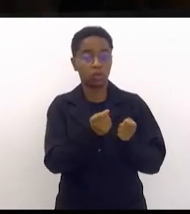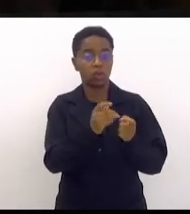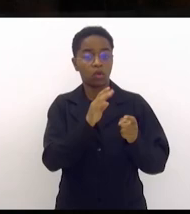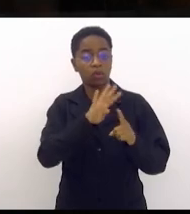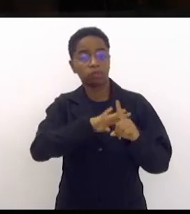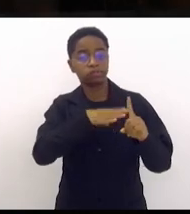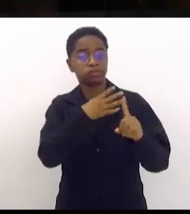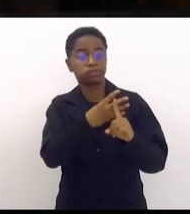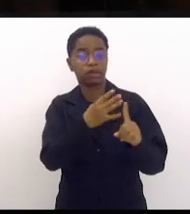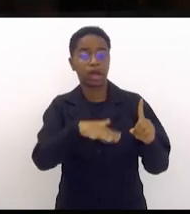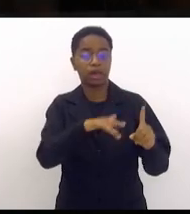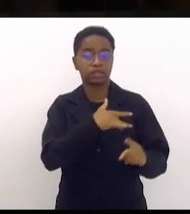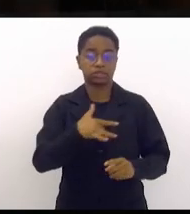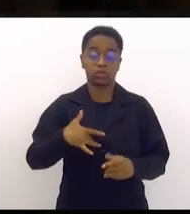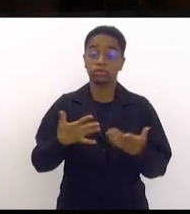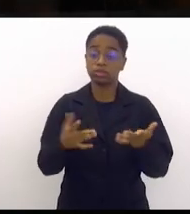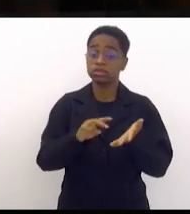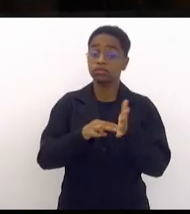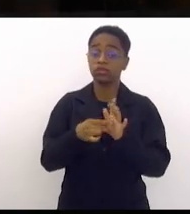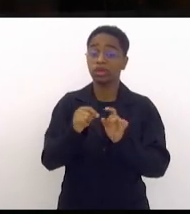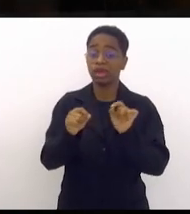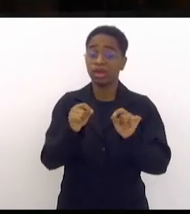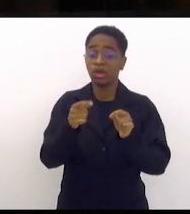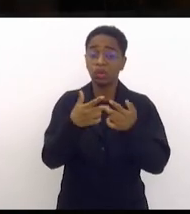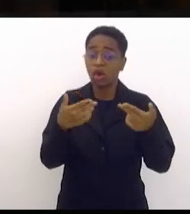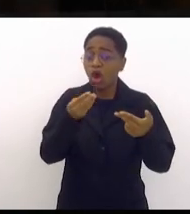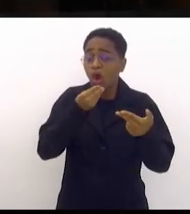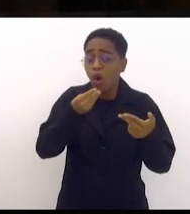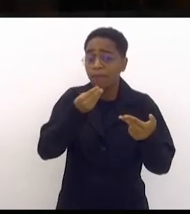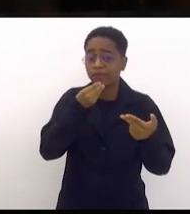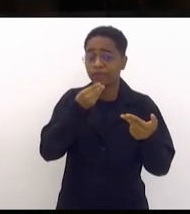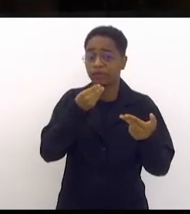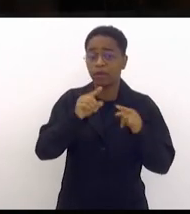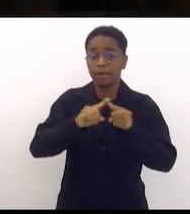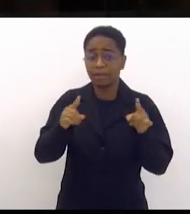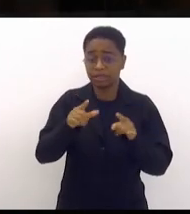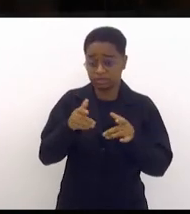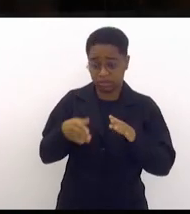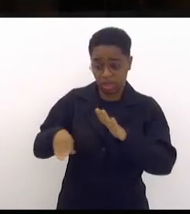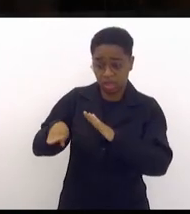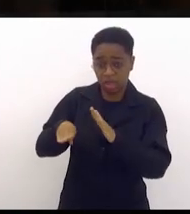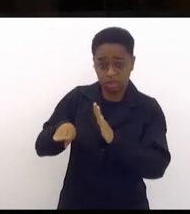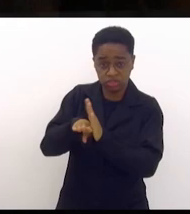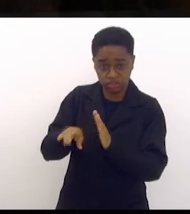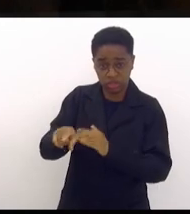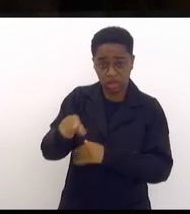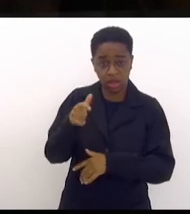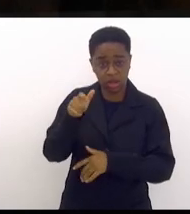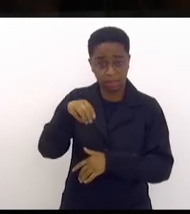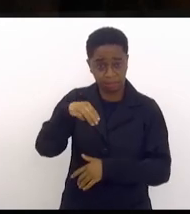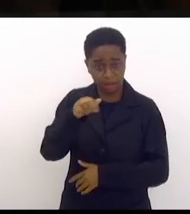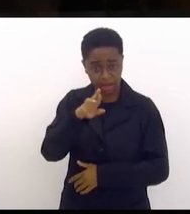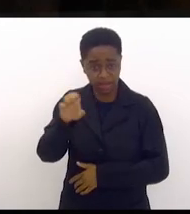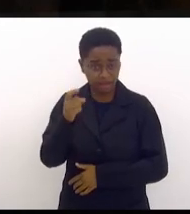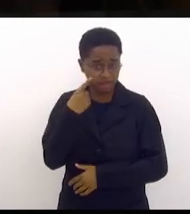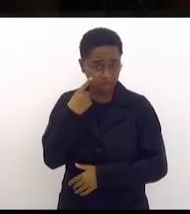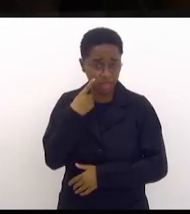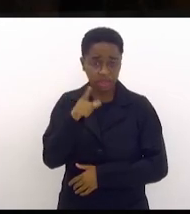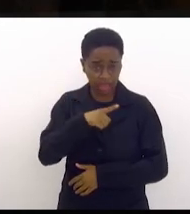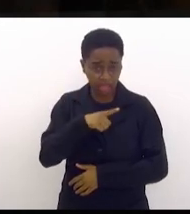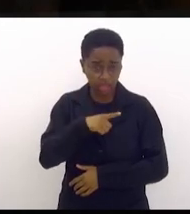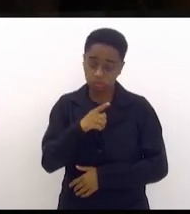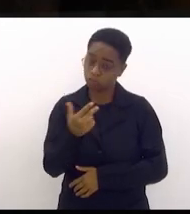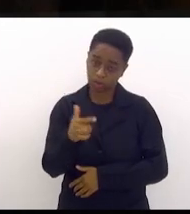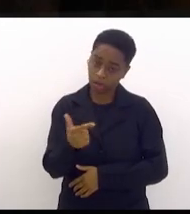saúde, ou seja, é uma coisa que é tão evidente, mas vai chegar lá na maré para você ver se tem saneamento básico, a contento da população.